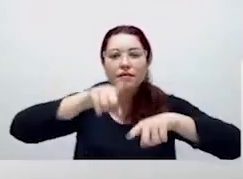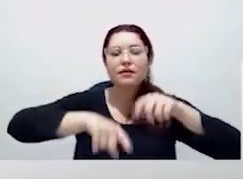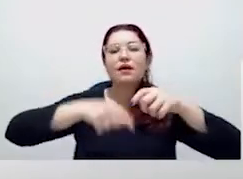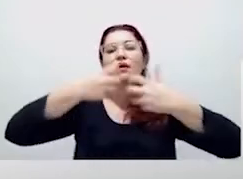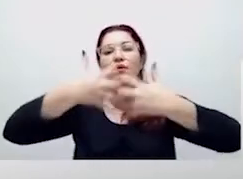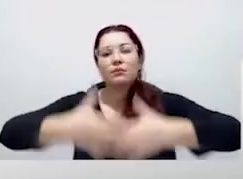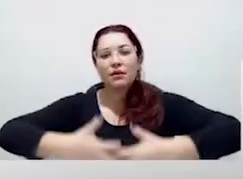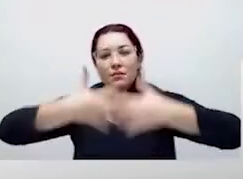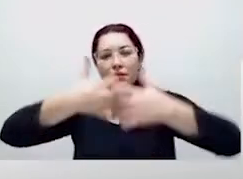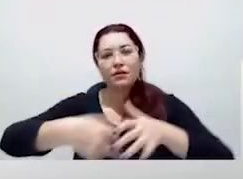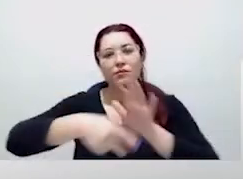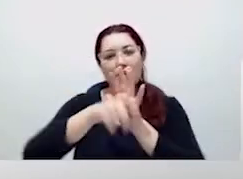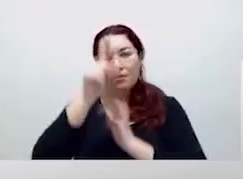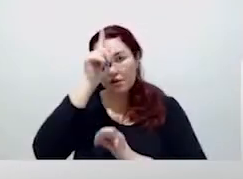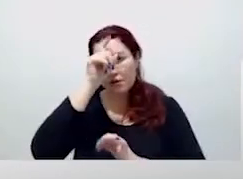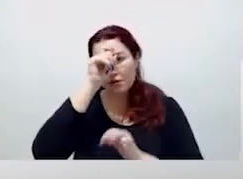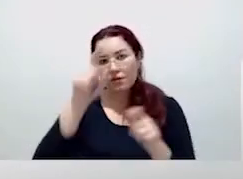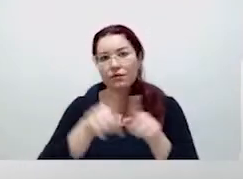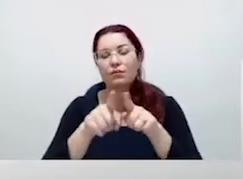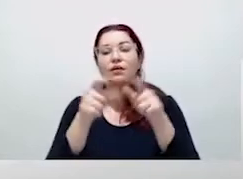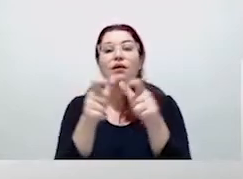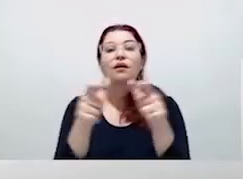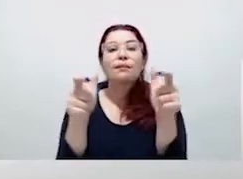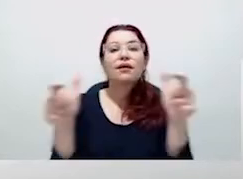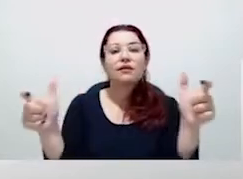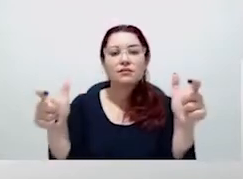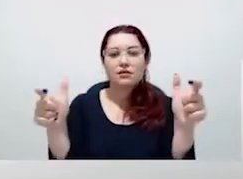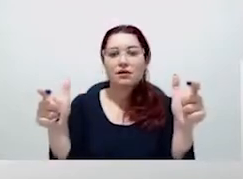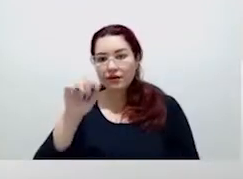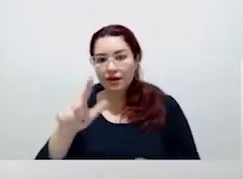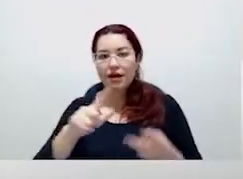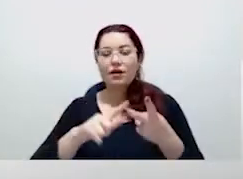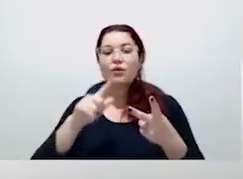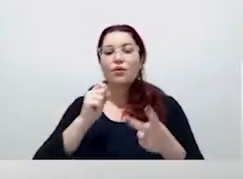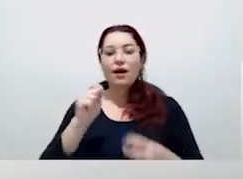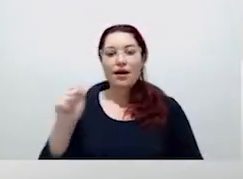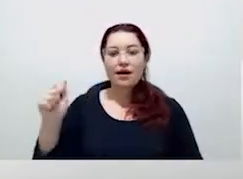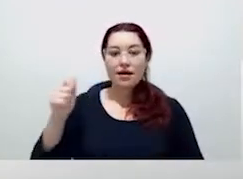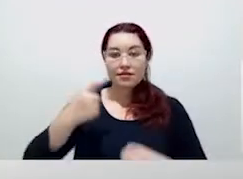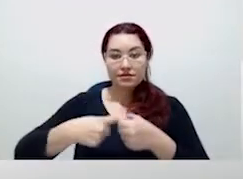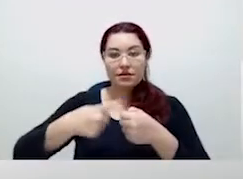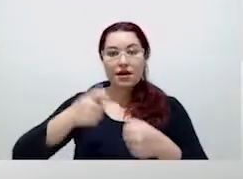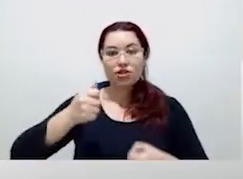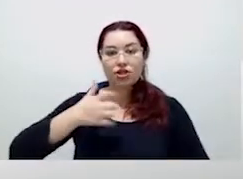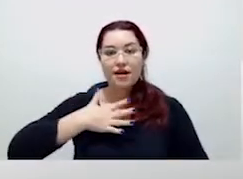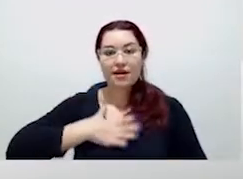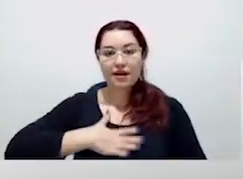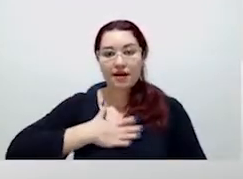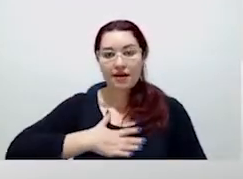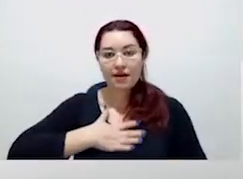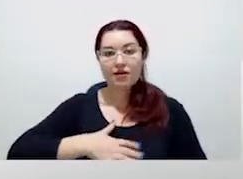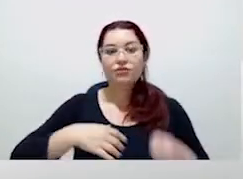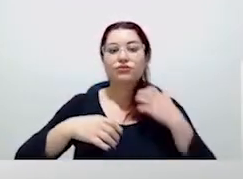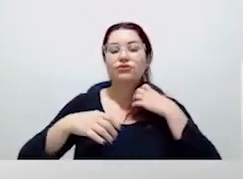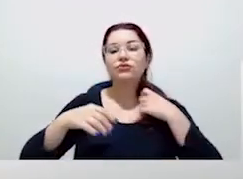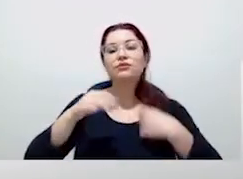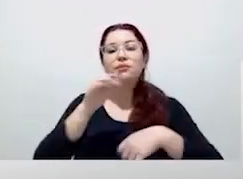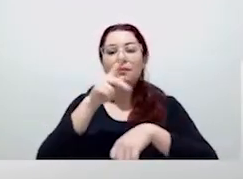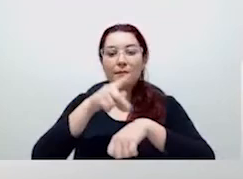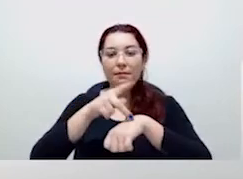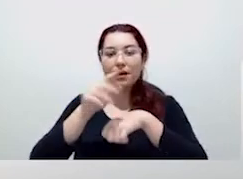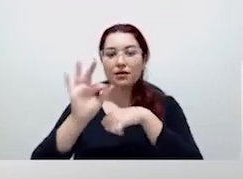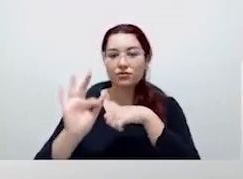regiões estratégicas e ampliação da oferta de serviços no nosso Estado. A região norte, em Passo Fundo, hospital